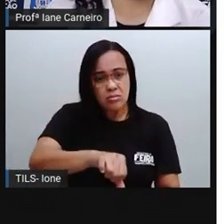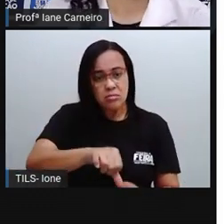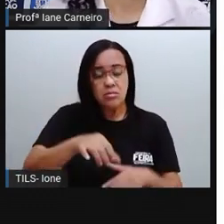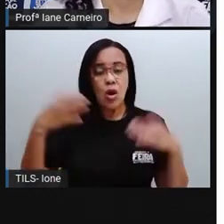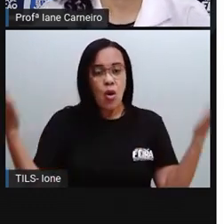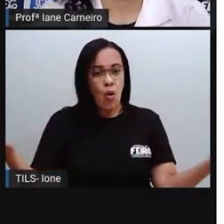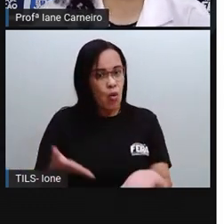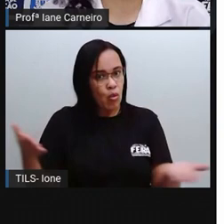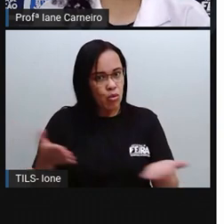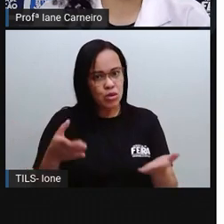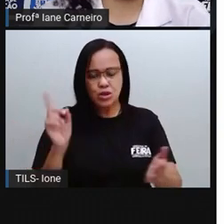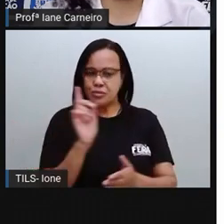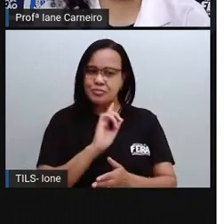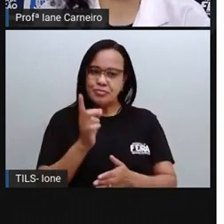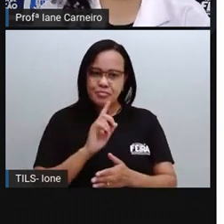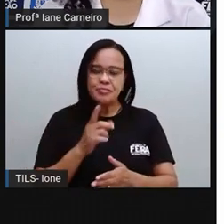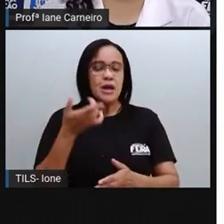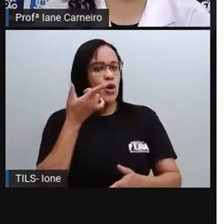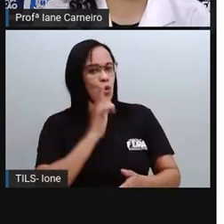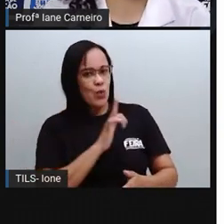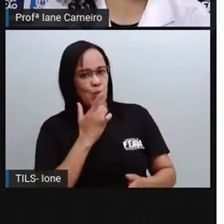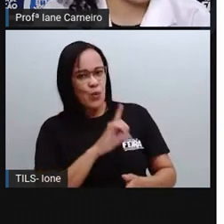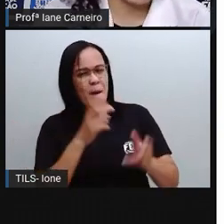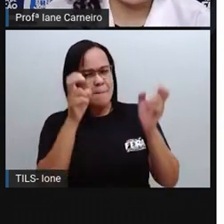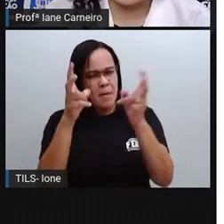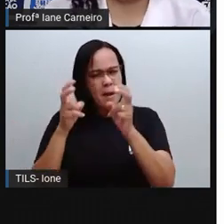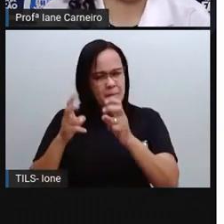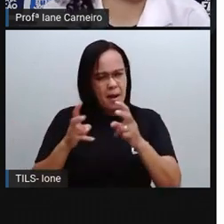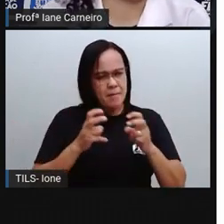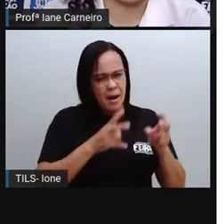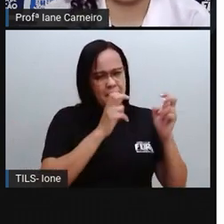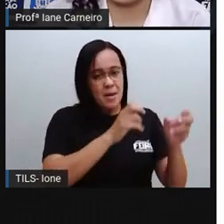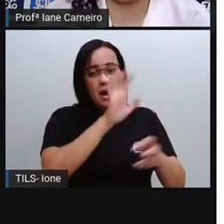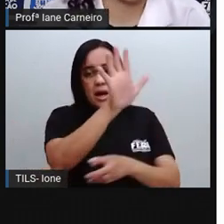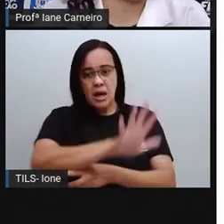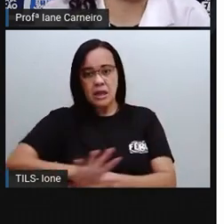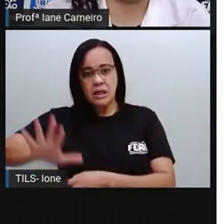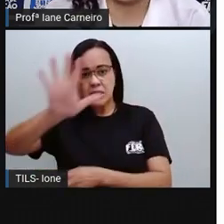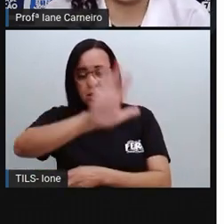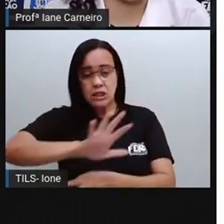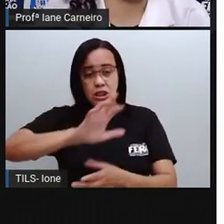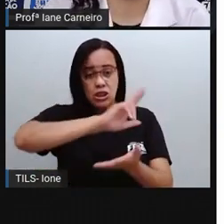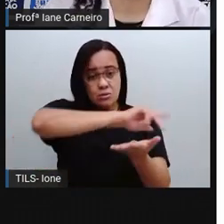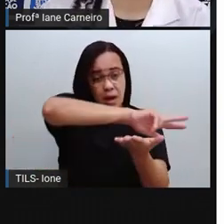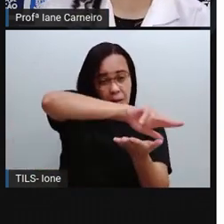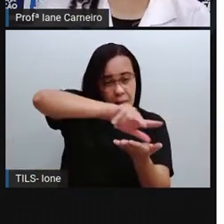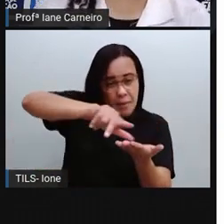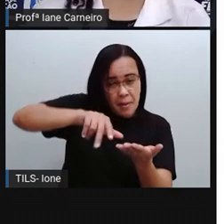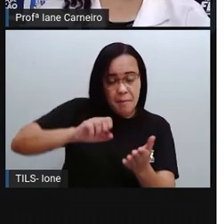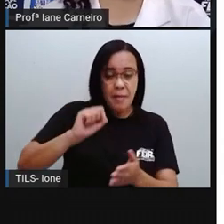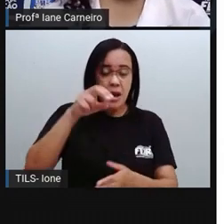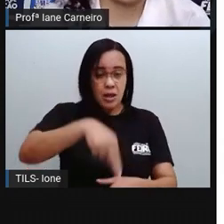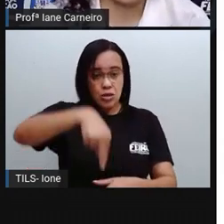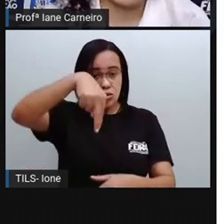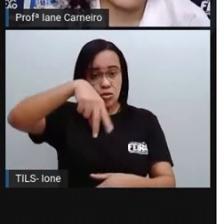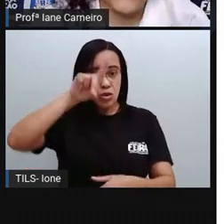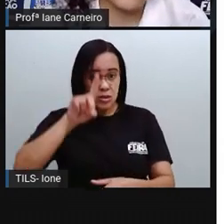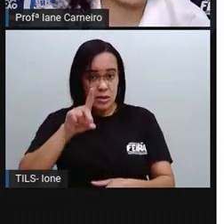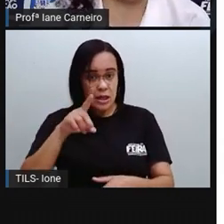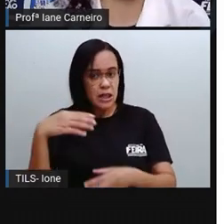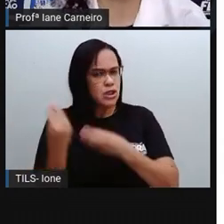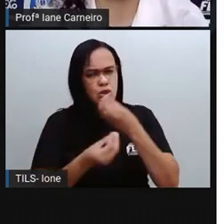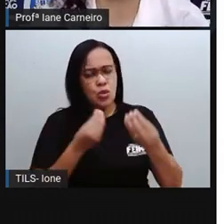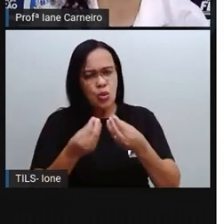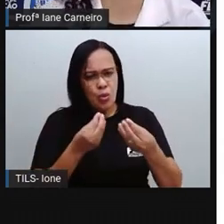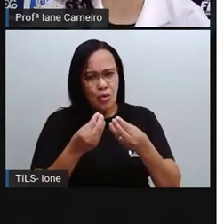dia, a gente consegue perceber que tem várias regiões do nordeste que não são, assim, né? Com essa forma